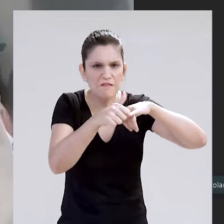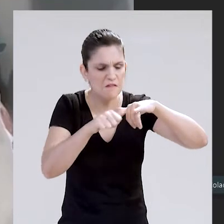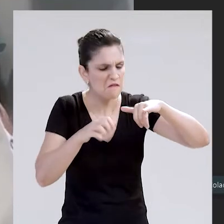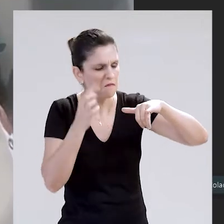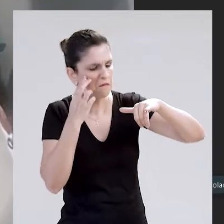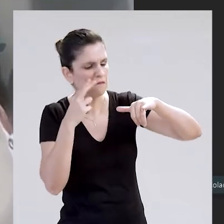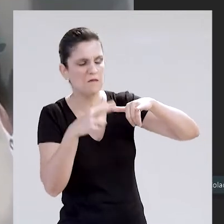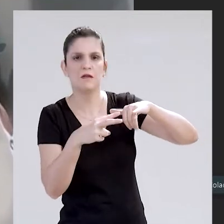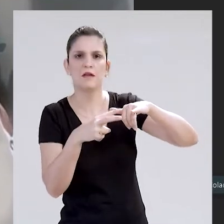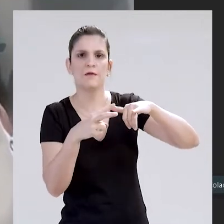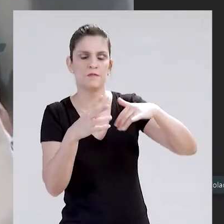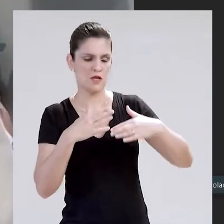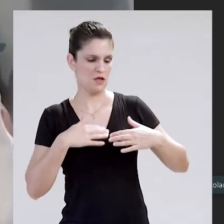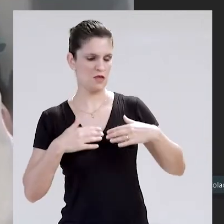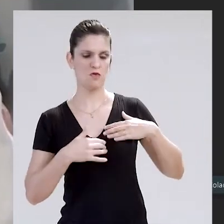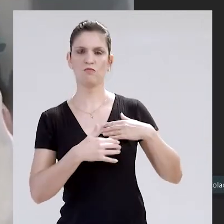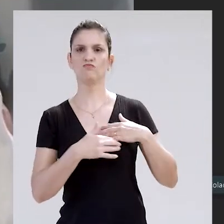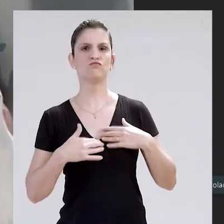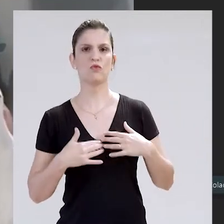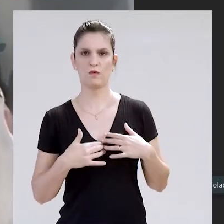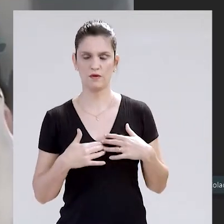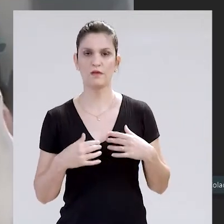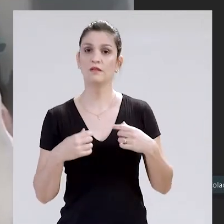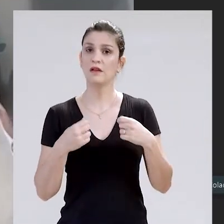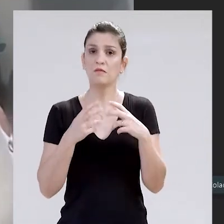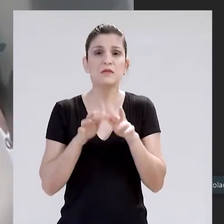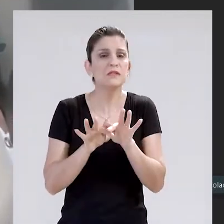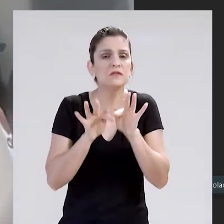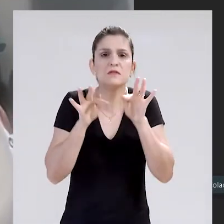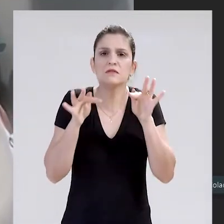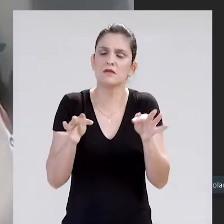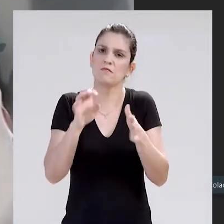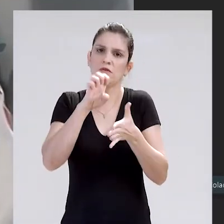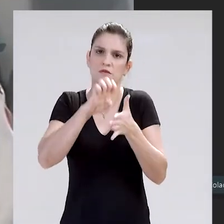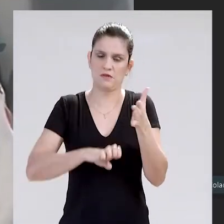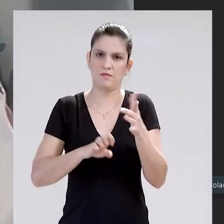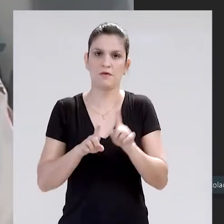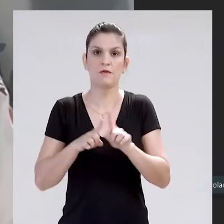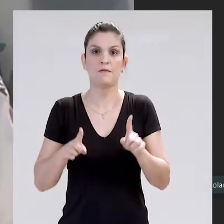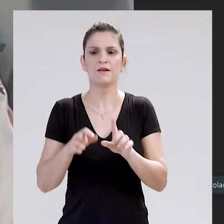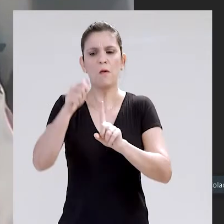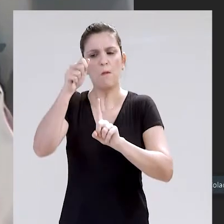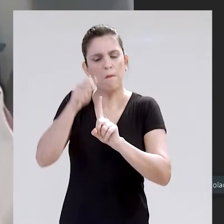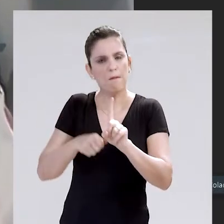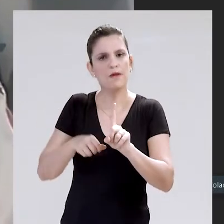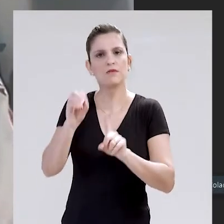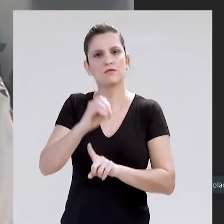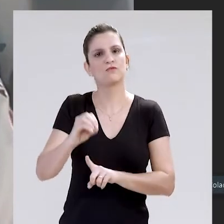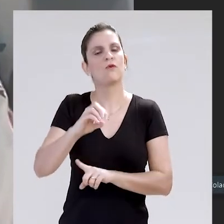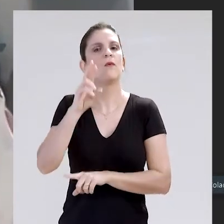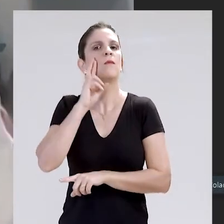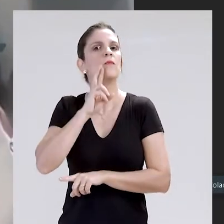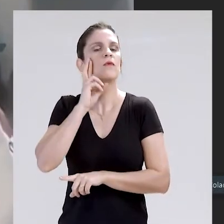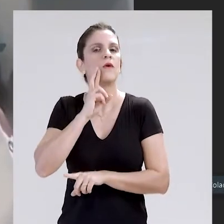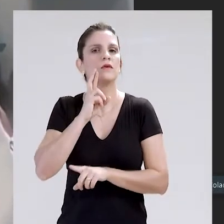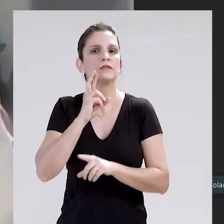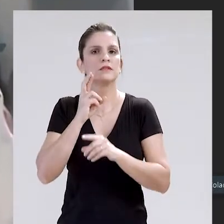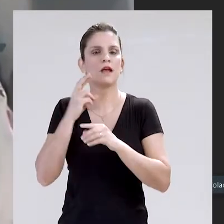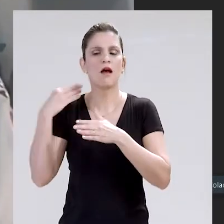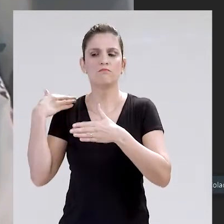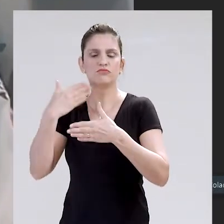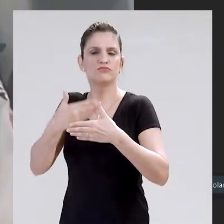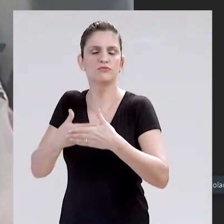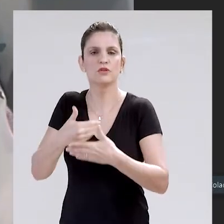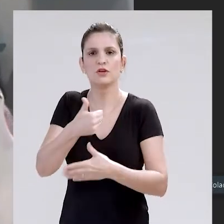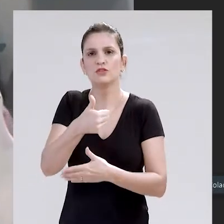útero e a mamografia para as mulheres em relação à mama. Então, mesmo sendo simples, o Outubro Rosa, há